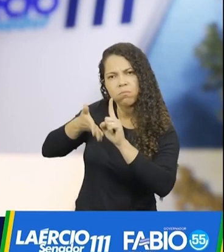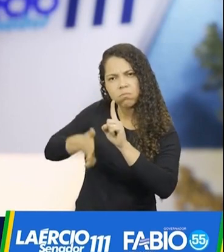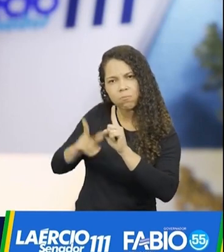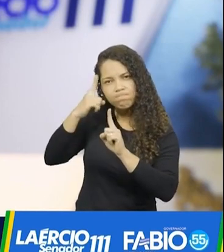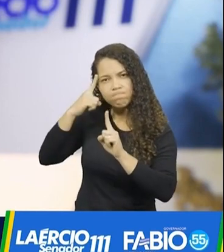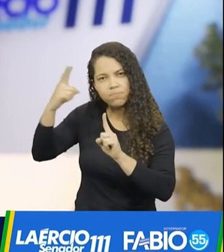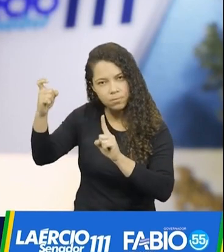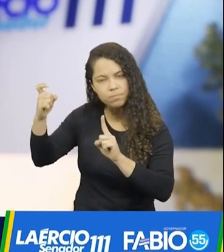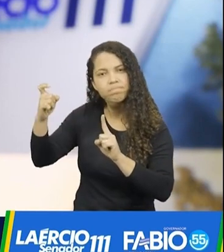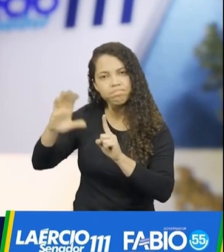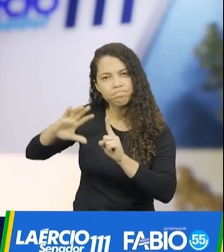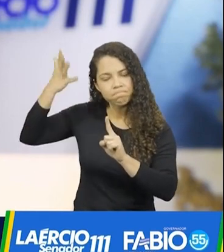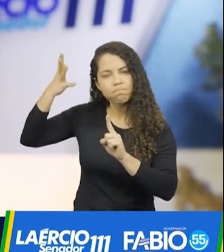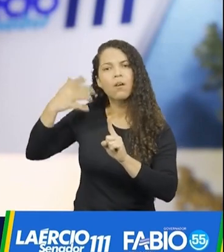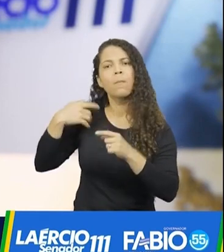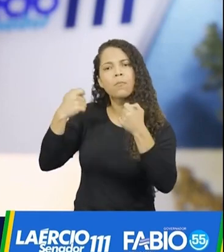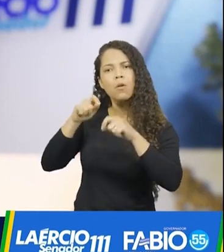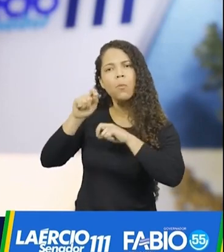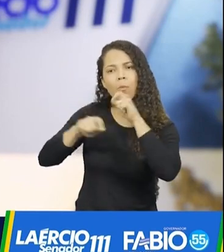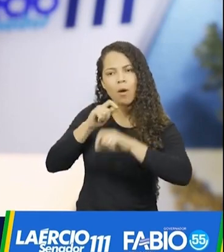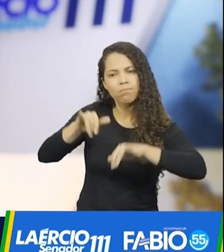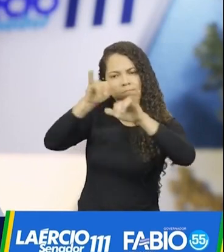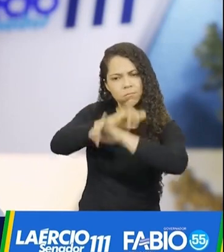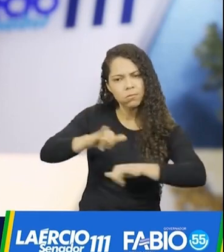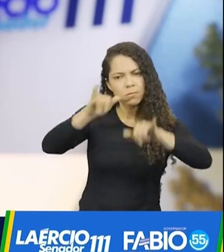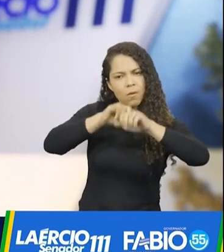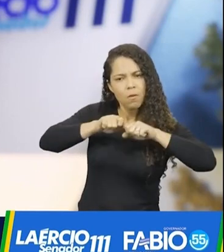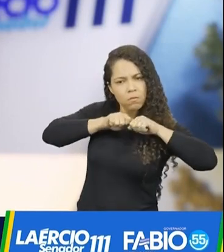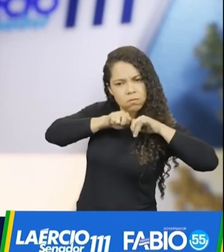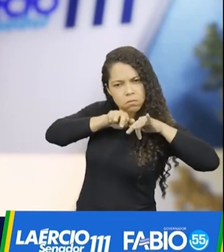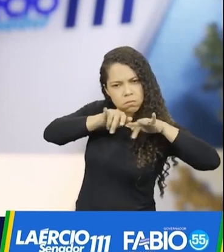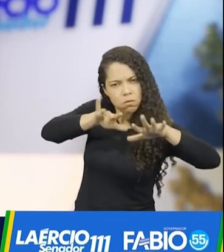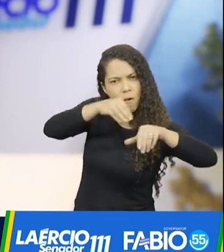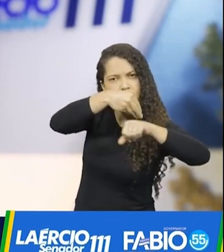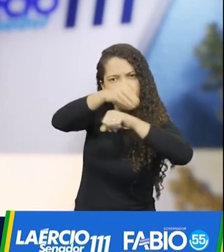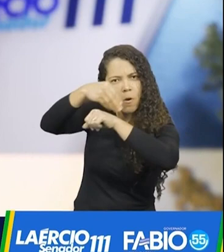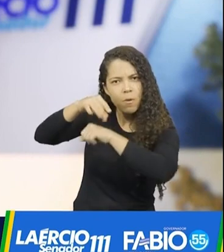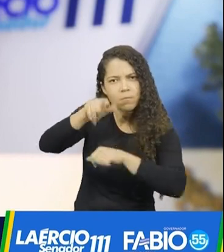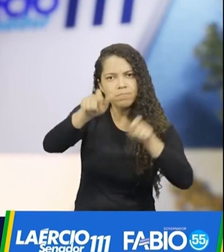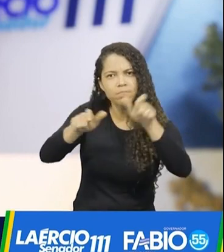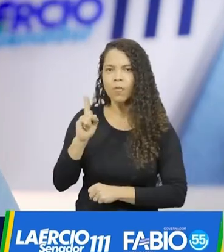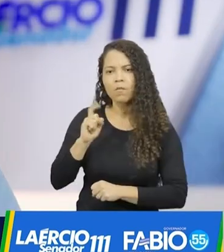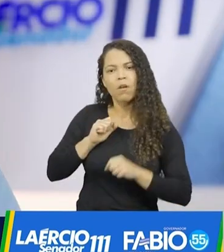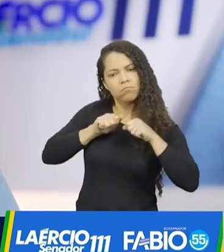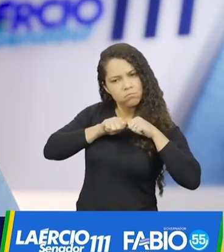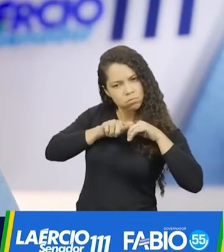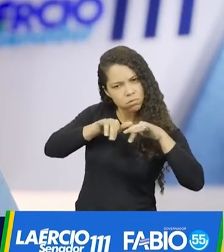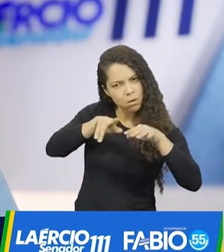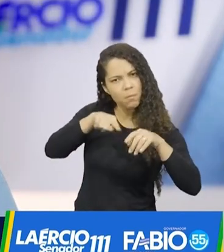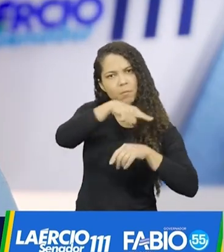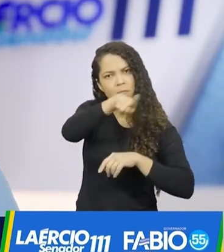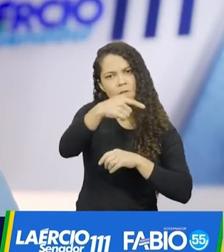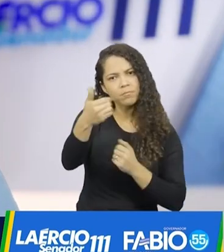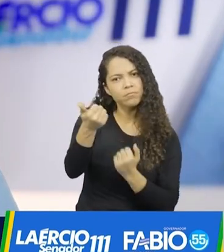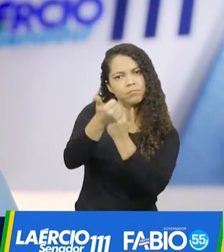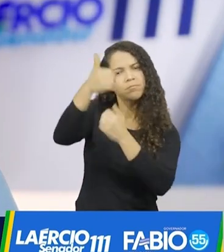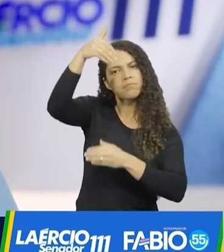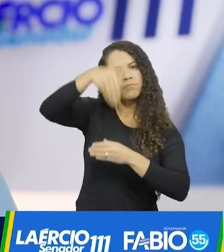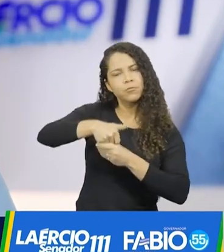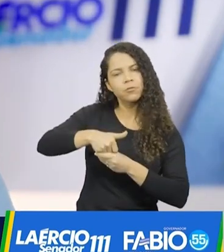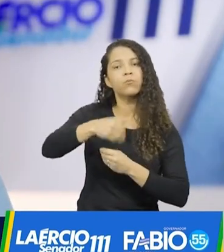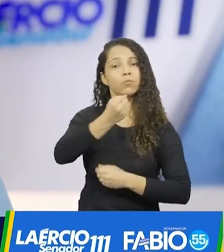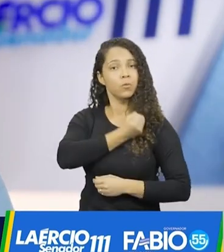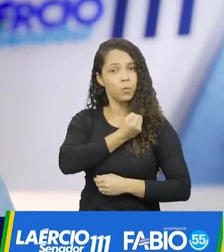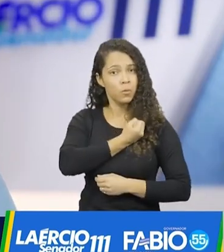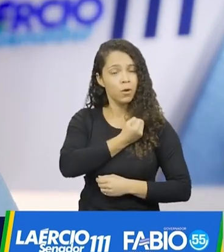violência obstétrica. É necessário que tenhamos campanhas para que todas as mulheres tenham acesso às informações. Para ampliar essa batalha, é preciso do seu